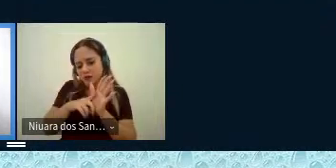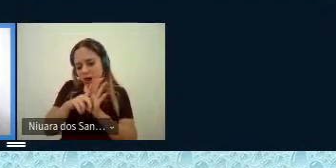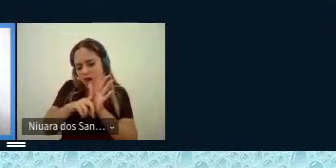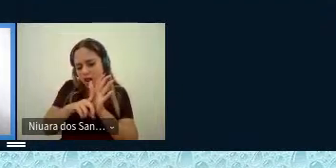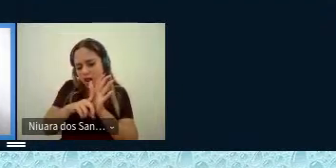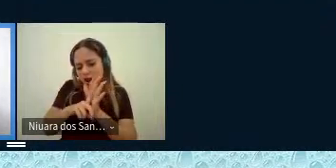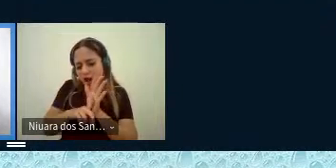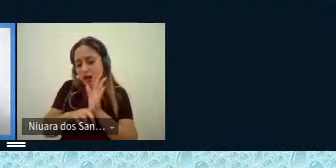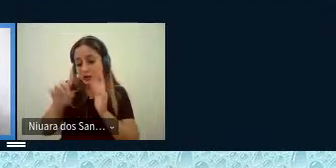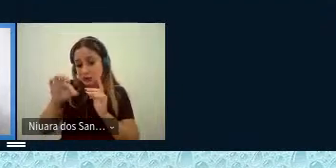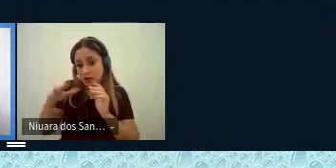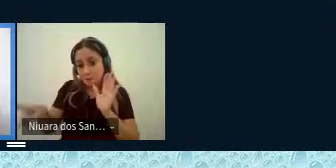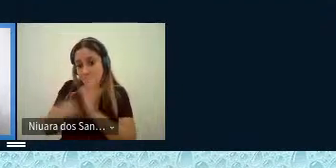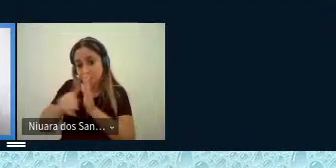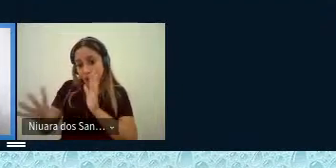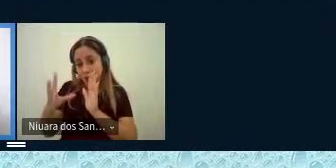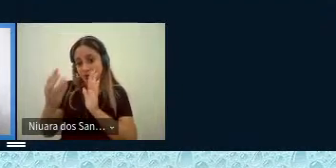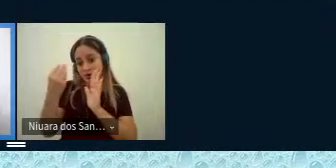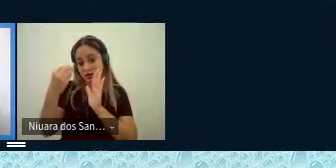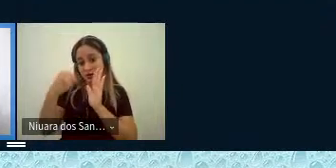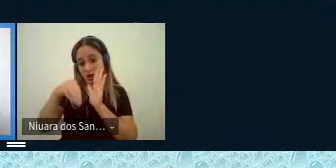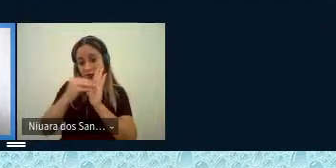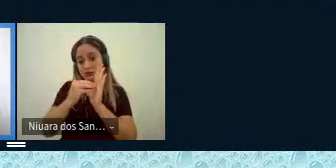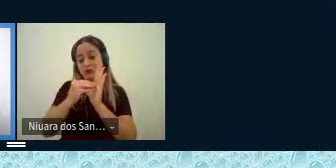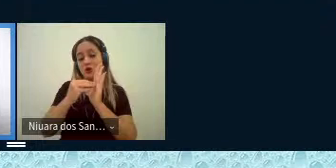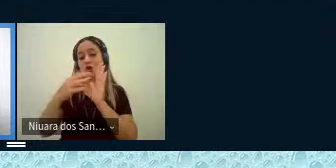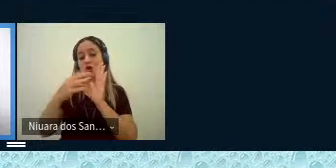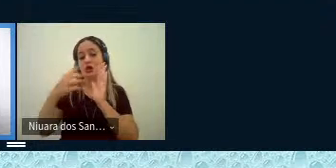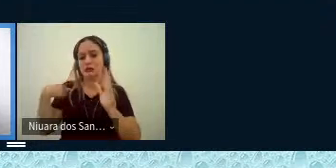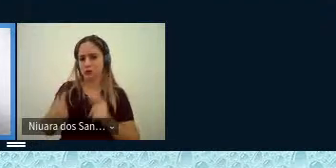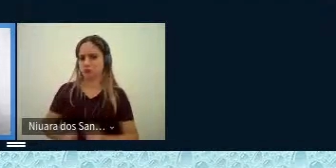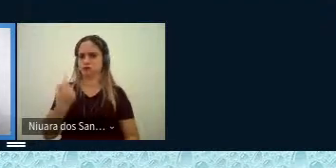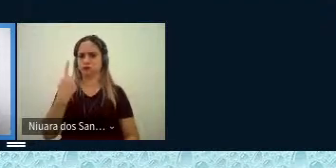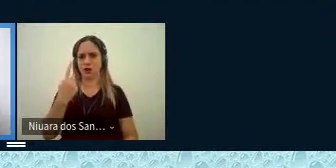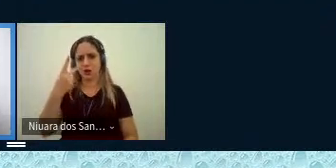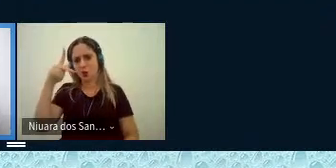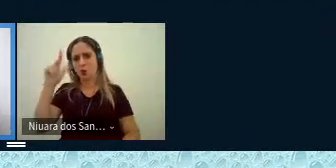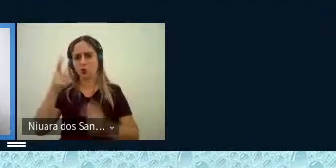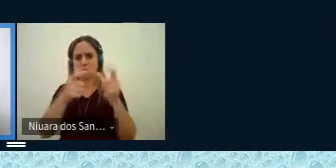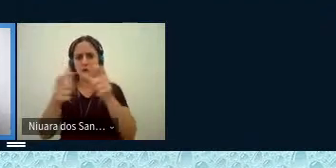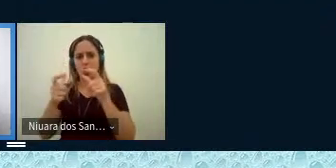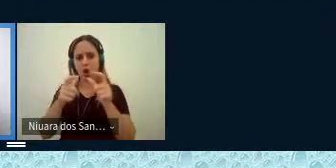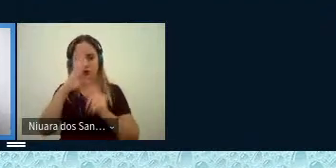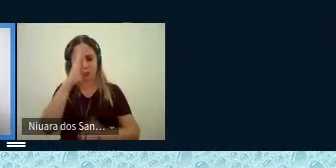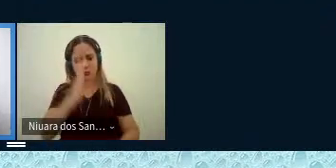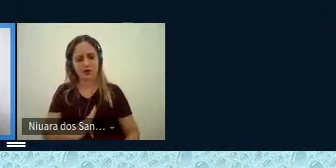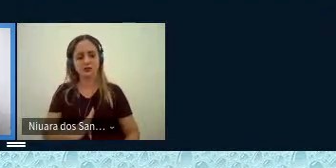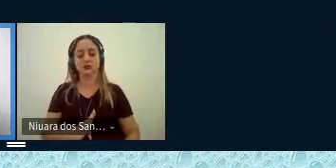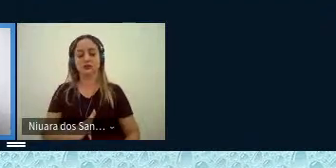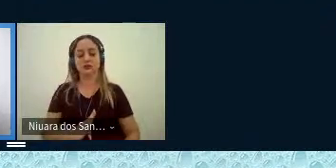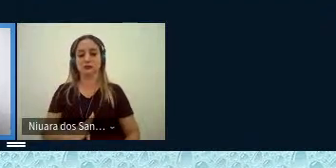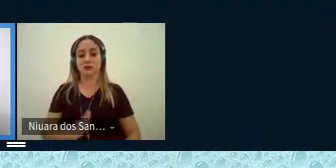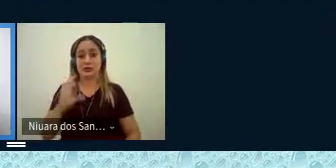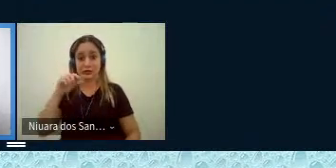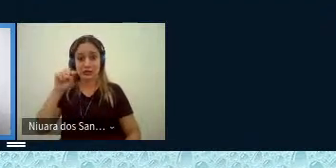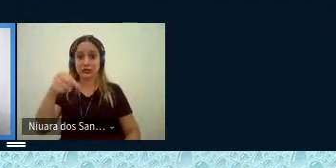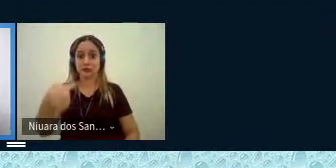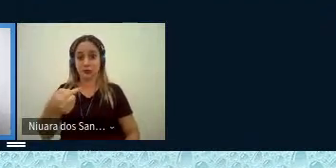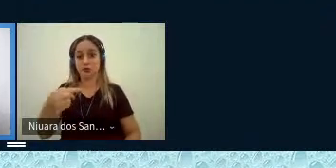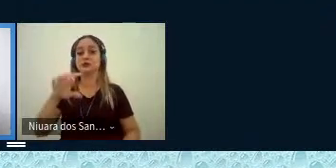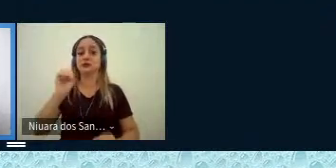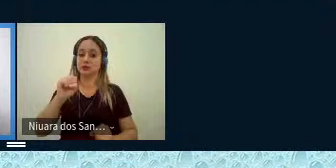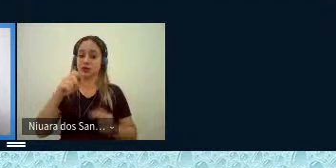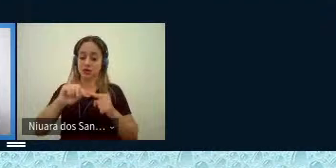se elas são da Amazônia, se elas causam mesmo a estranheza nas outras regiões e aí sim, depois dessa